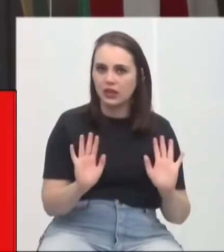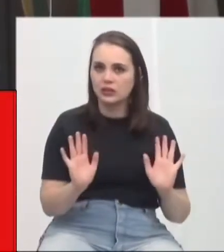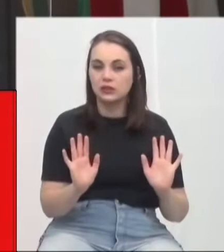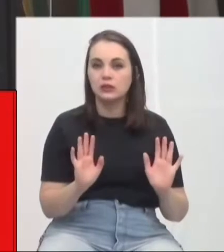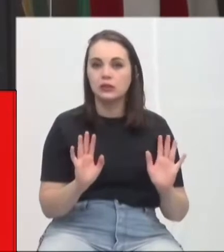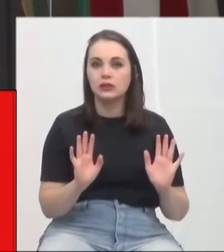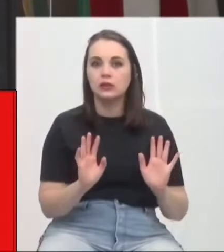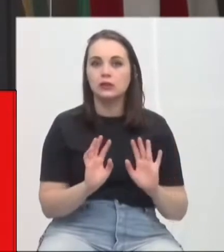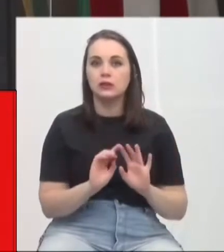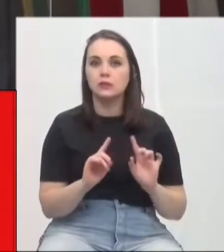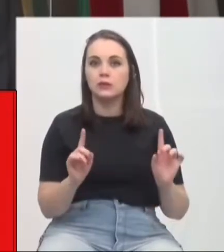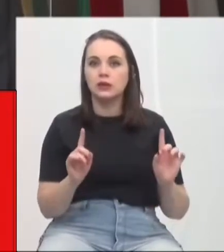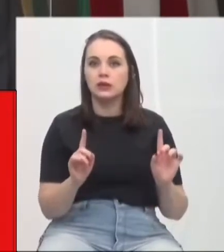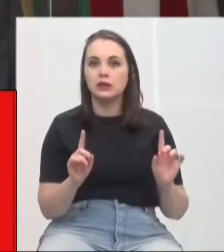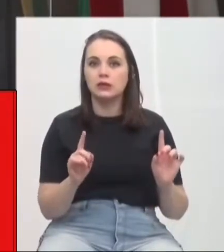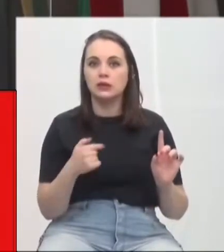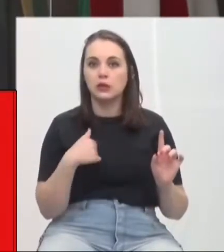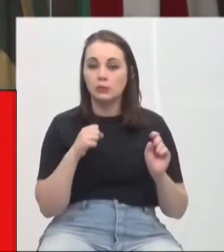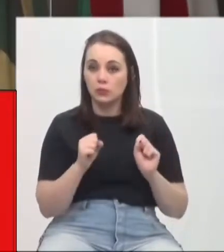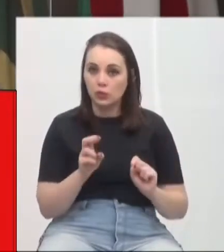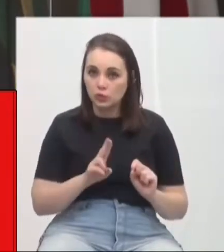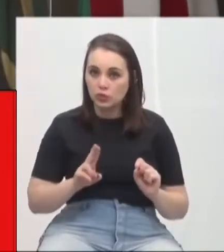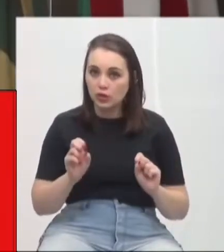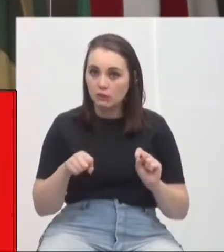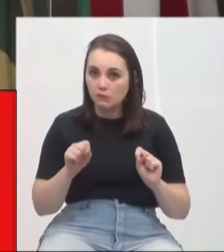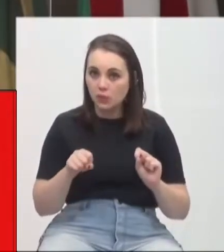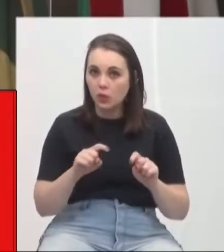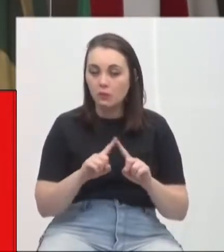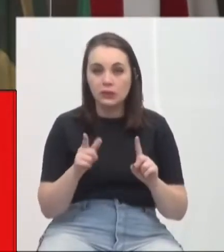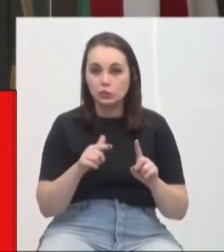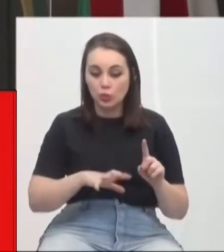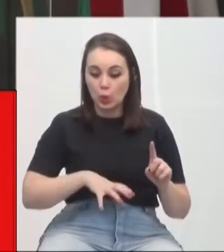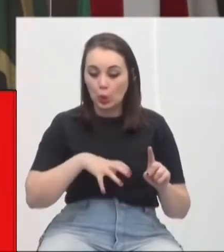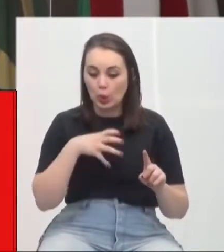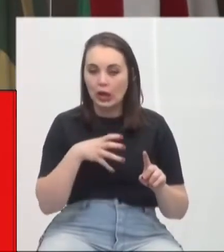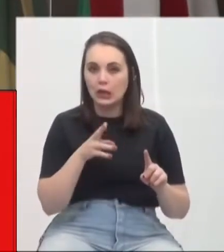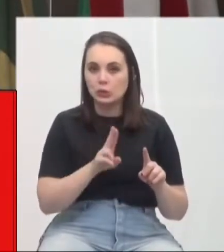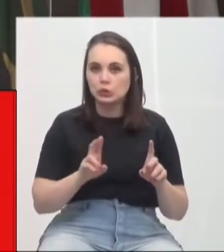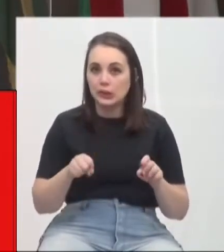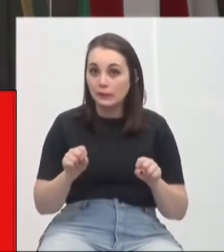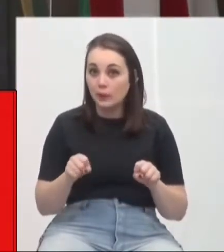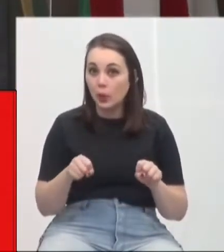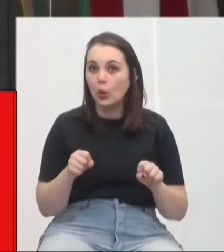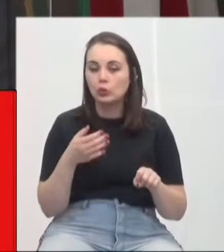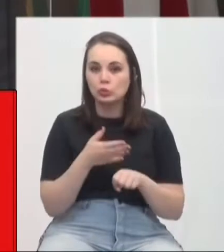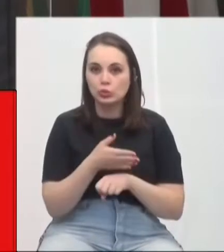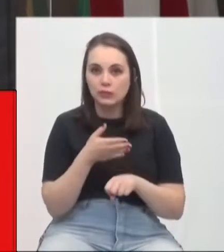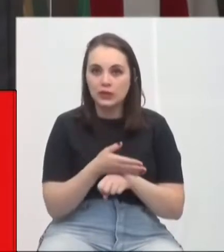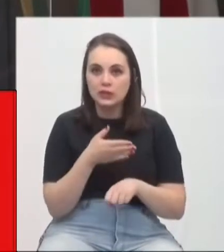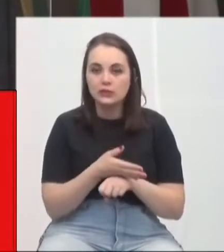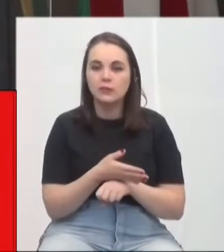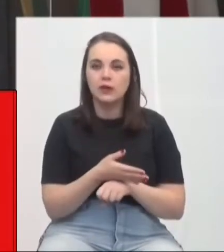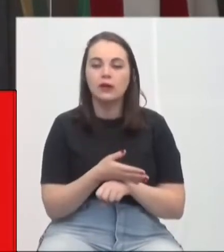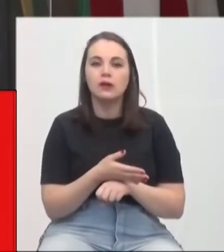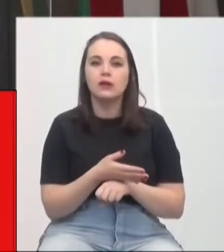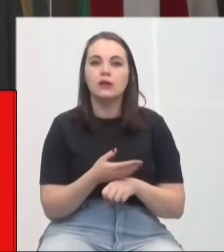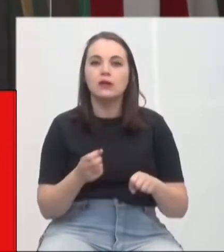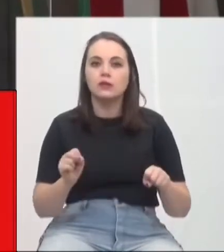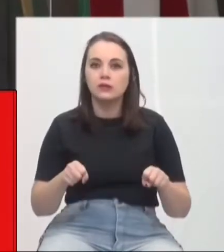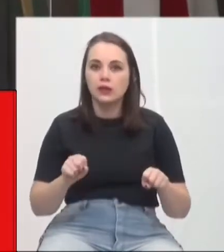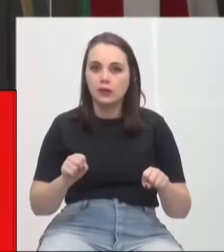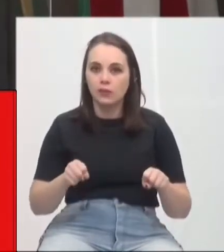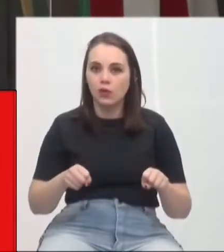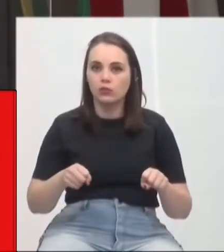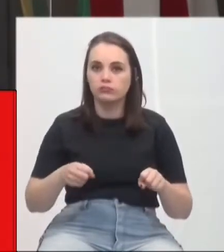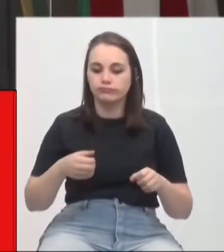habilitada para pilotar moto, mas não tive essa coragem, vereador Toninho, de participar lá da moto